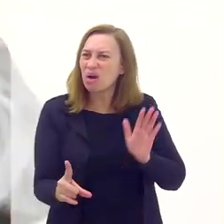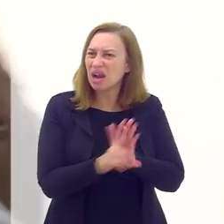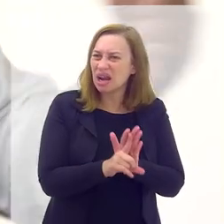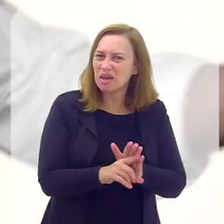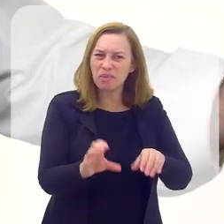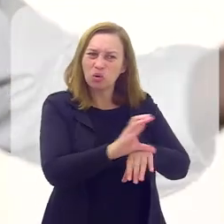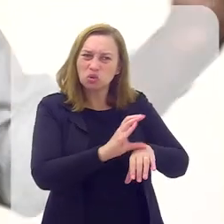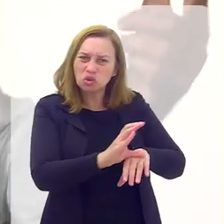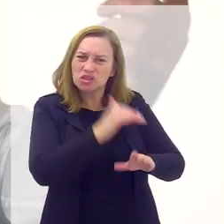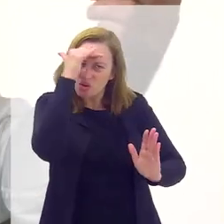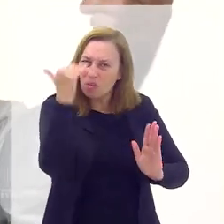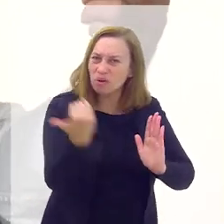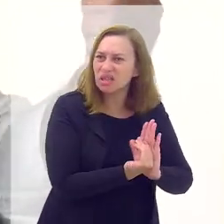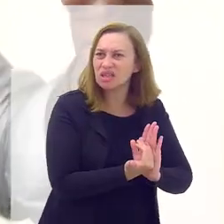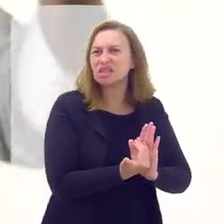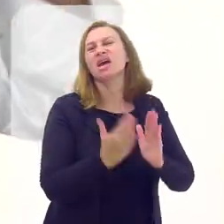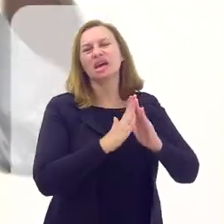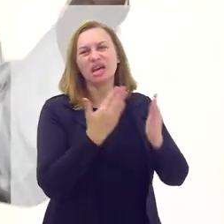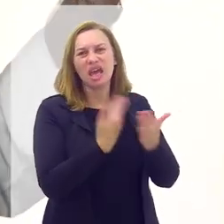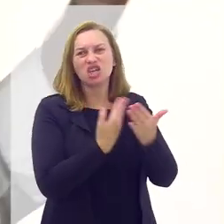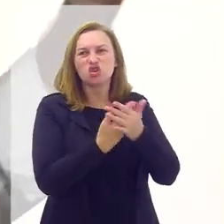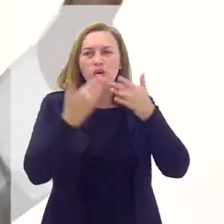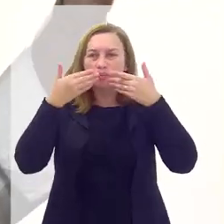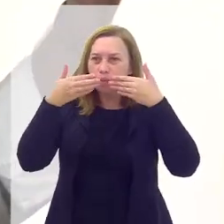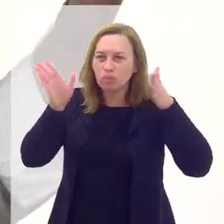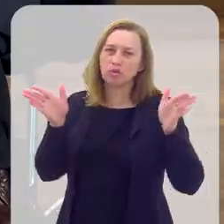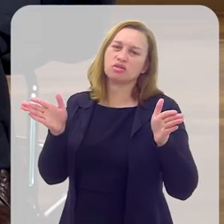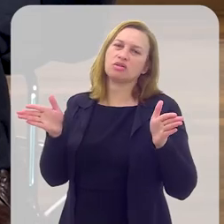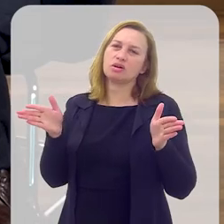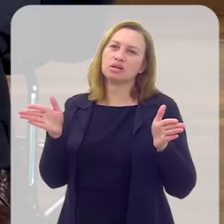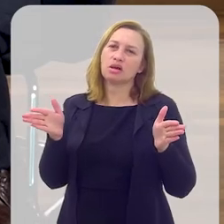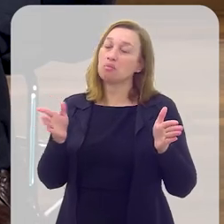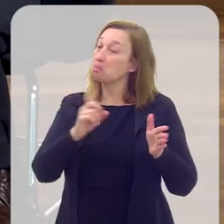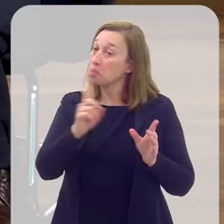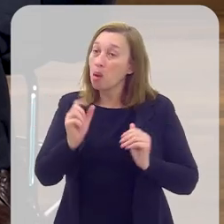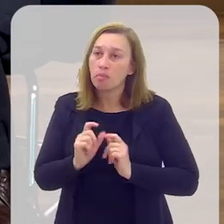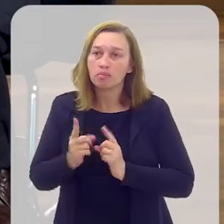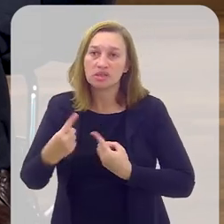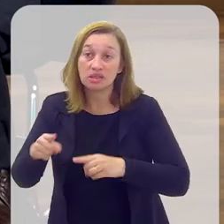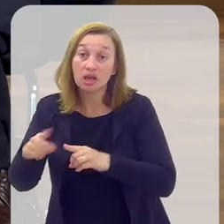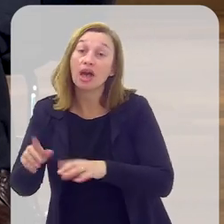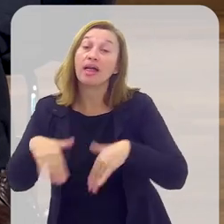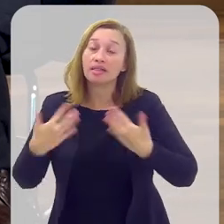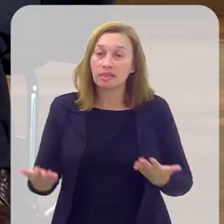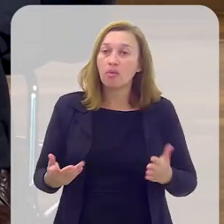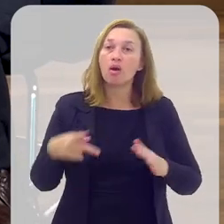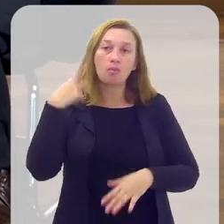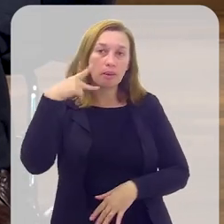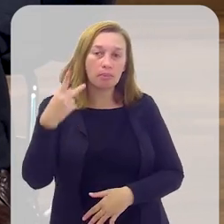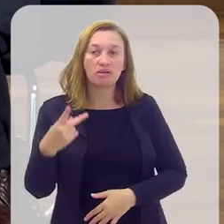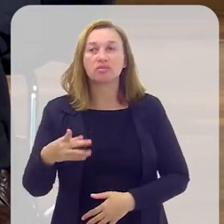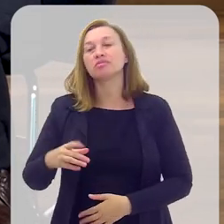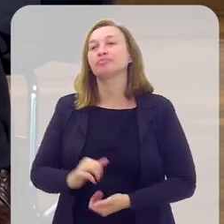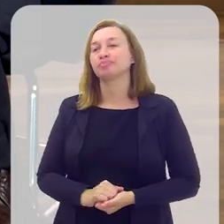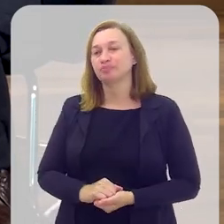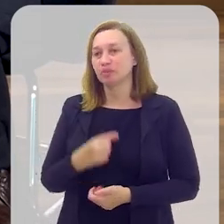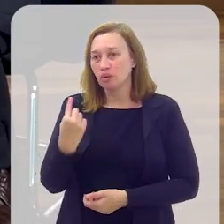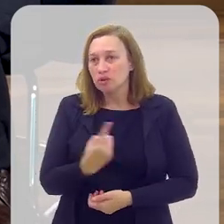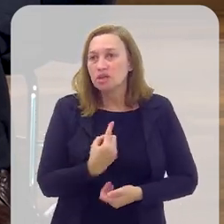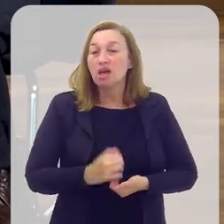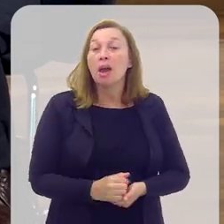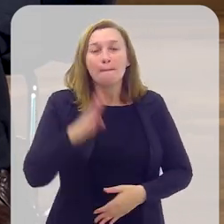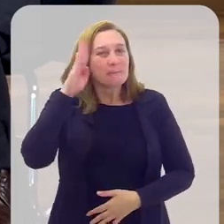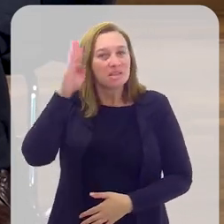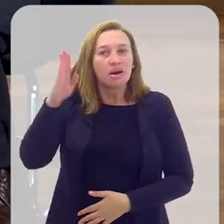garantir o que a Constituição já garantia, que é escola sem bordaça, sem perseguição. Então, esse é o papel do Parlamento. É